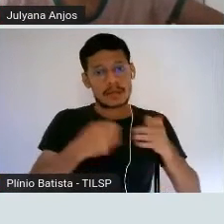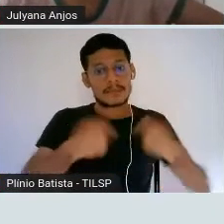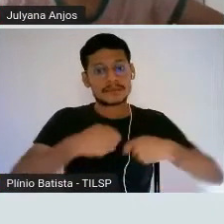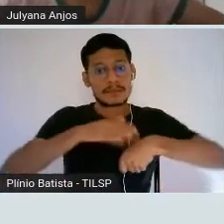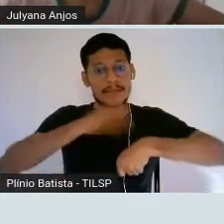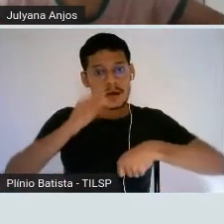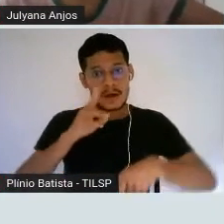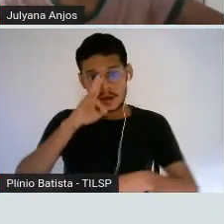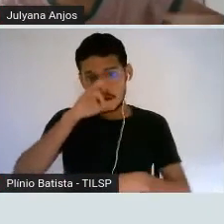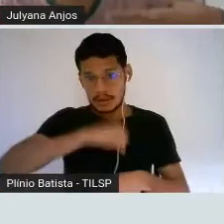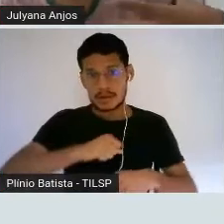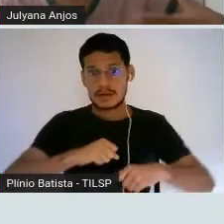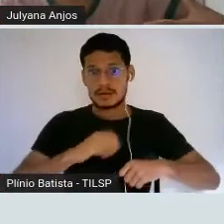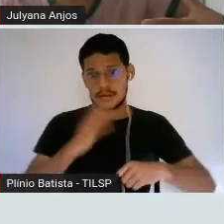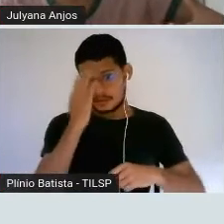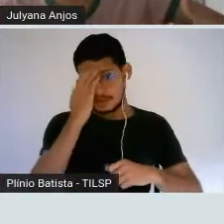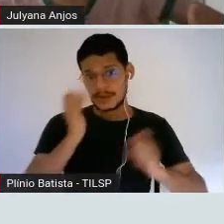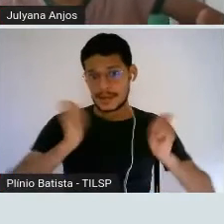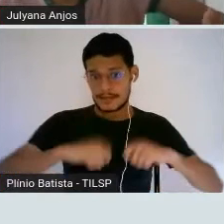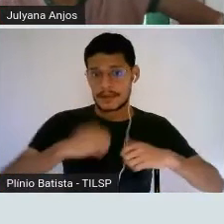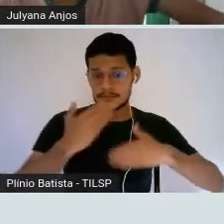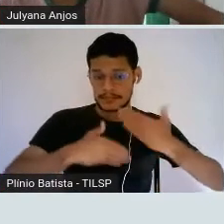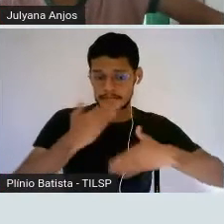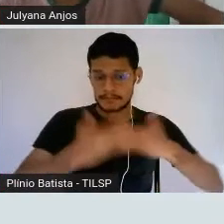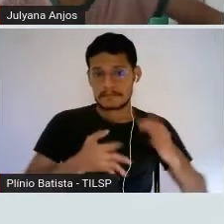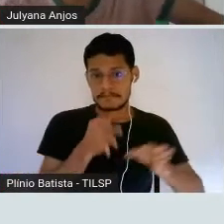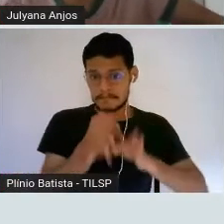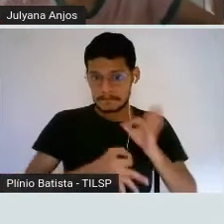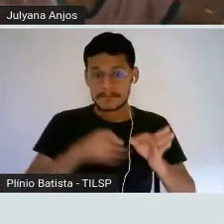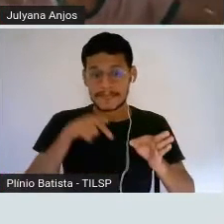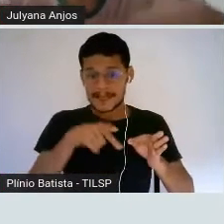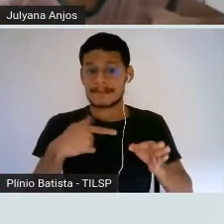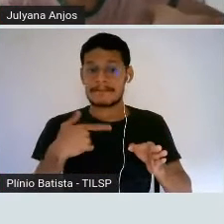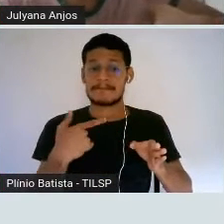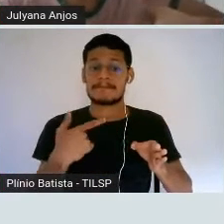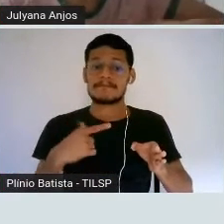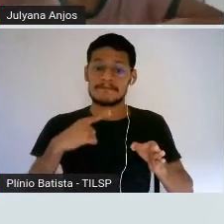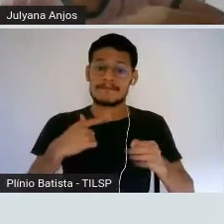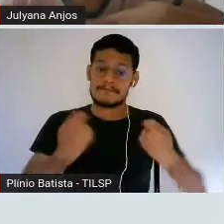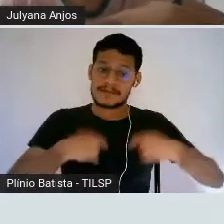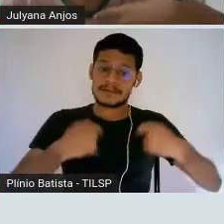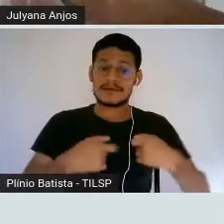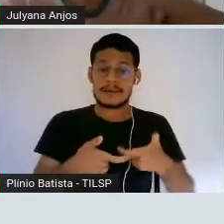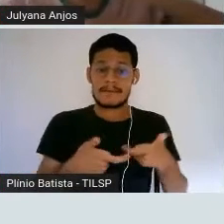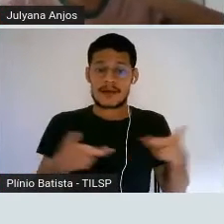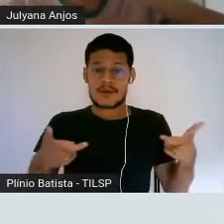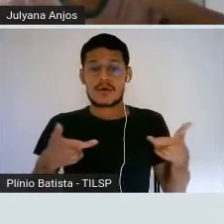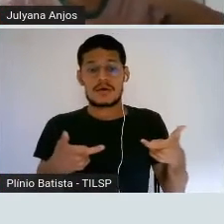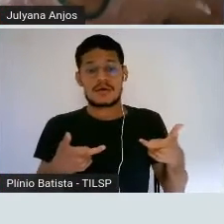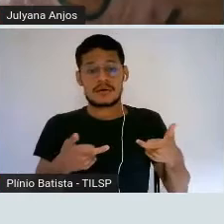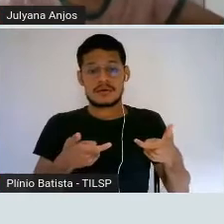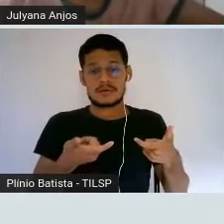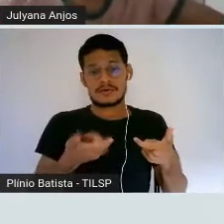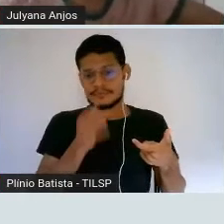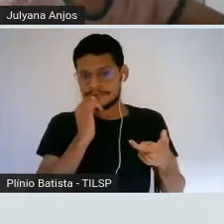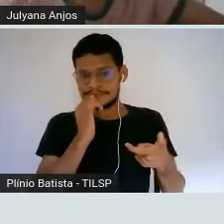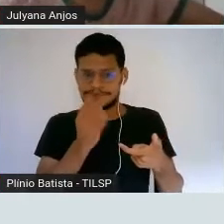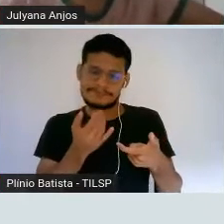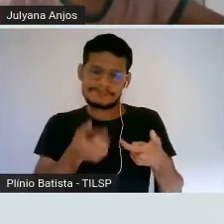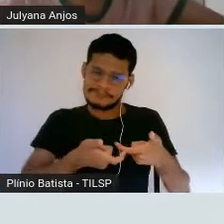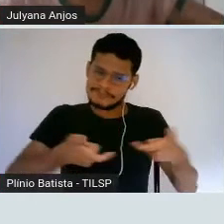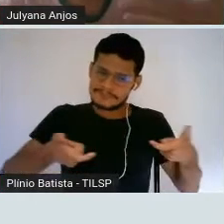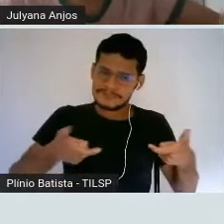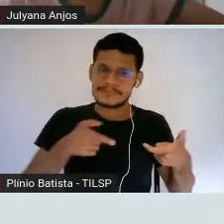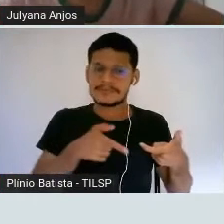processos celulares. Então, eles precisam de uma quantidade maior, de uma ingestão maior pelo nosso corpo para